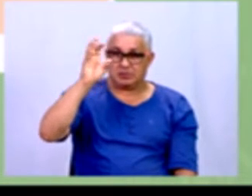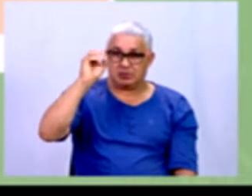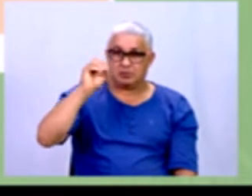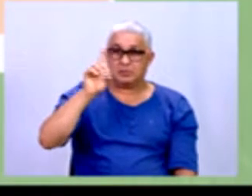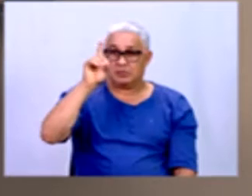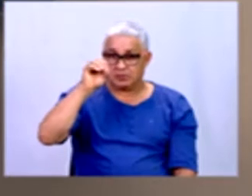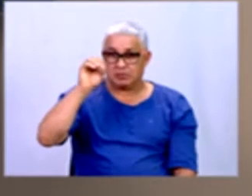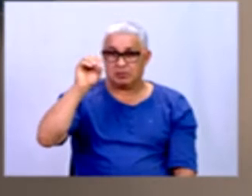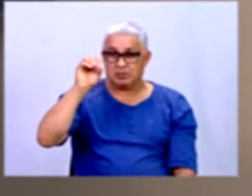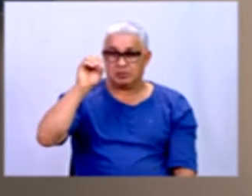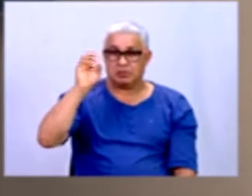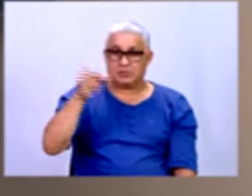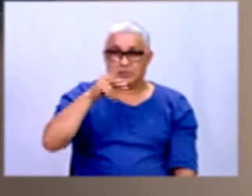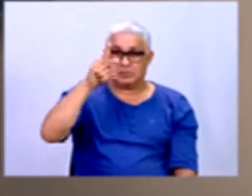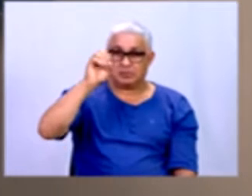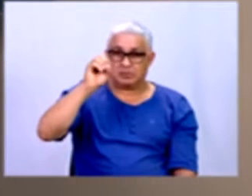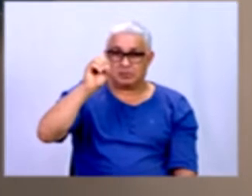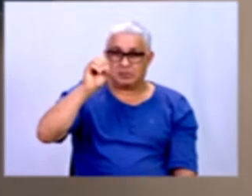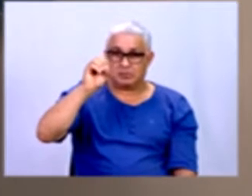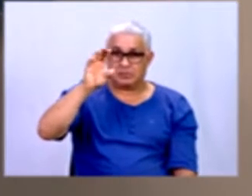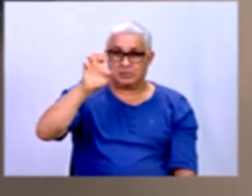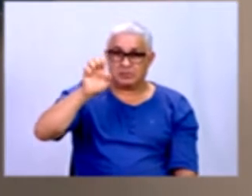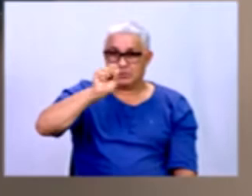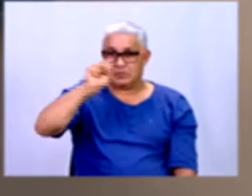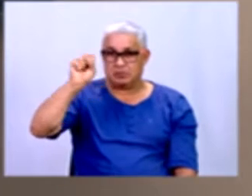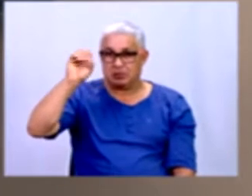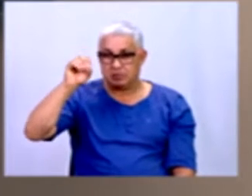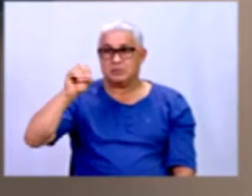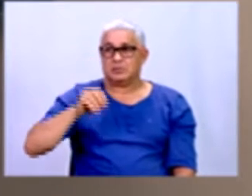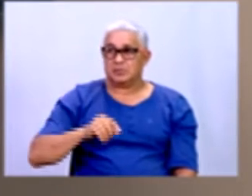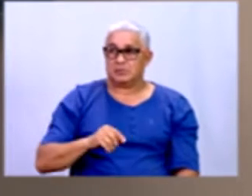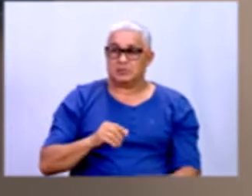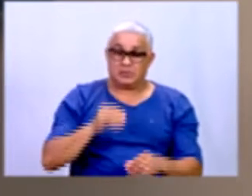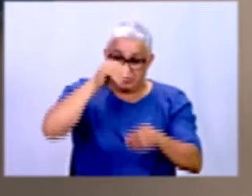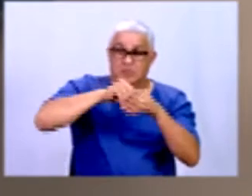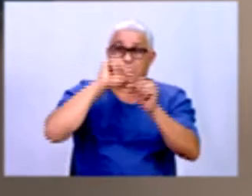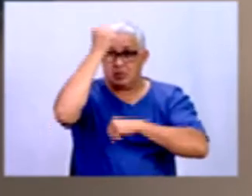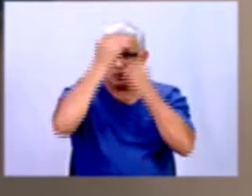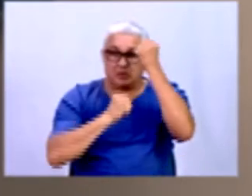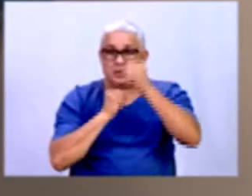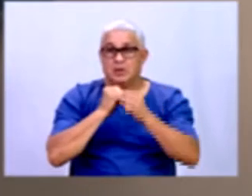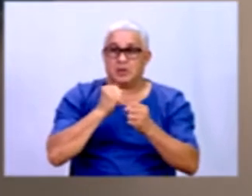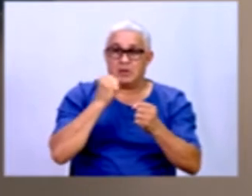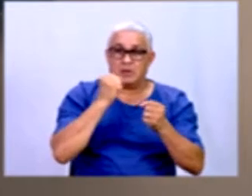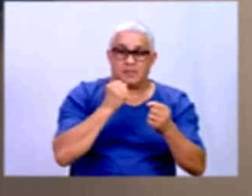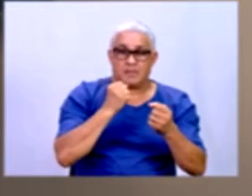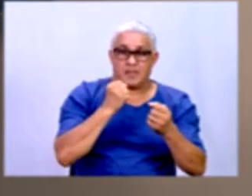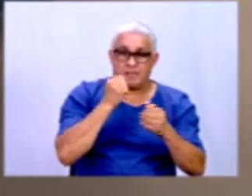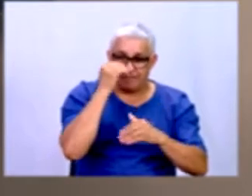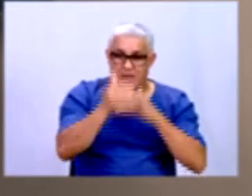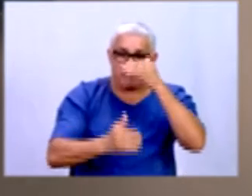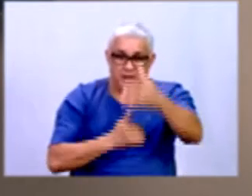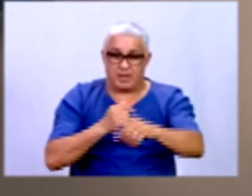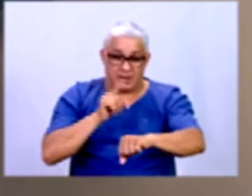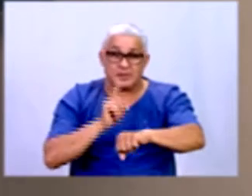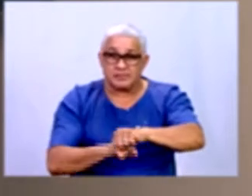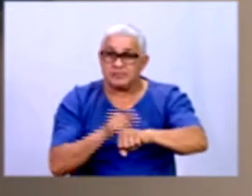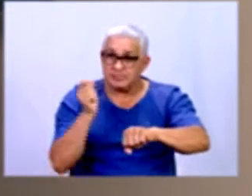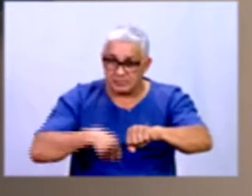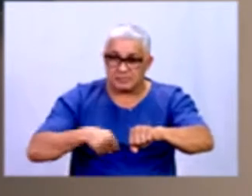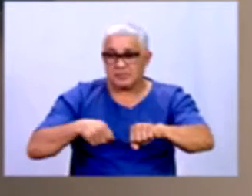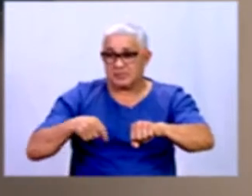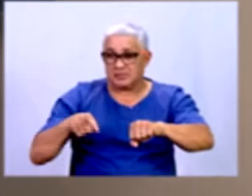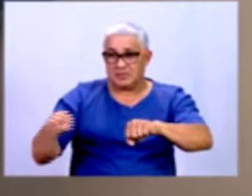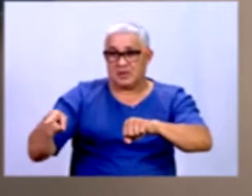cada processo dentro da indústria, porque se a gente conseguia, pelo tempo, saber, por exemplo, se uma máquina